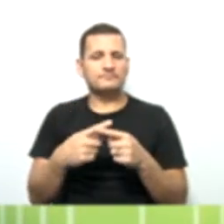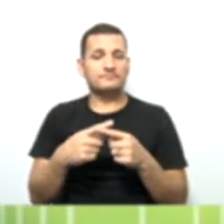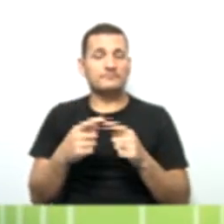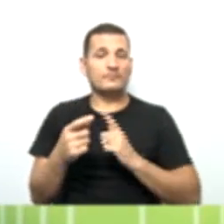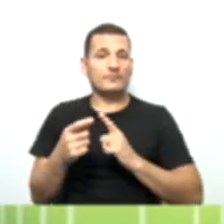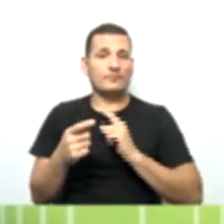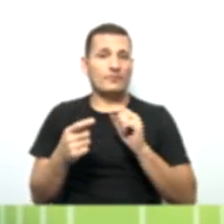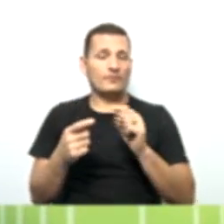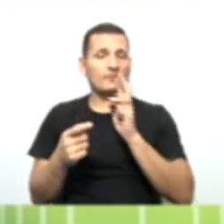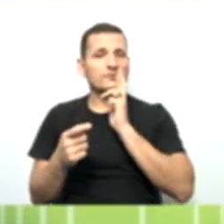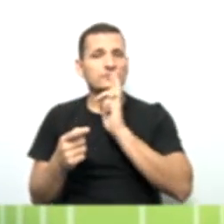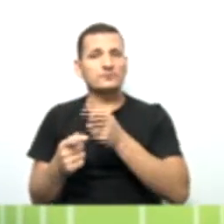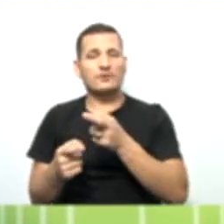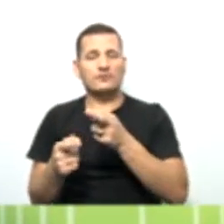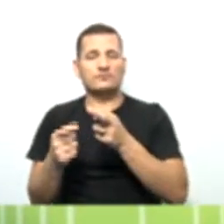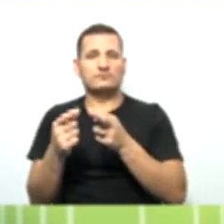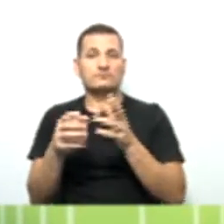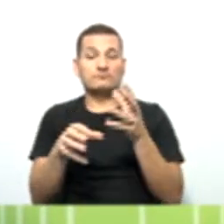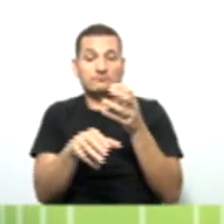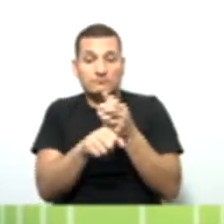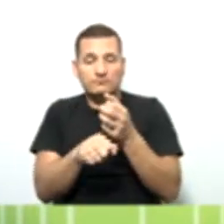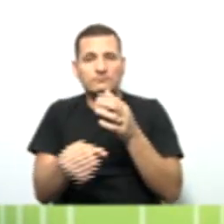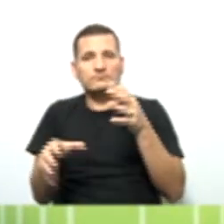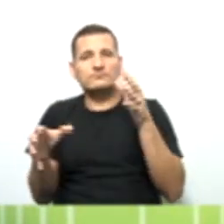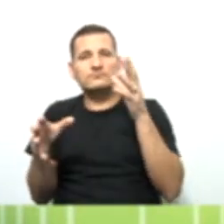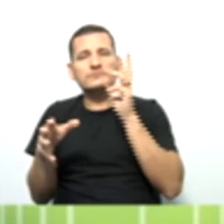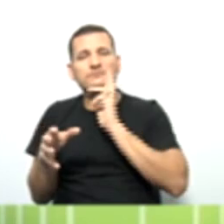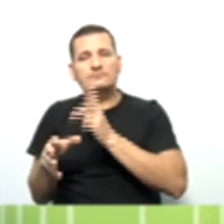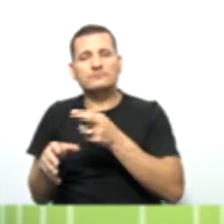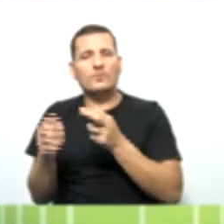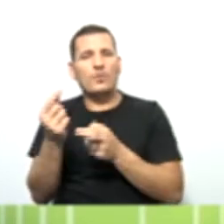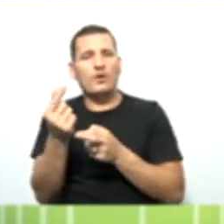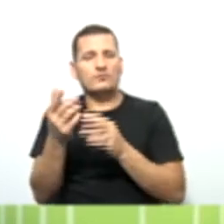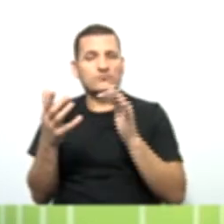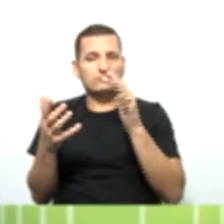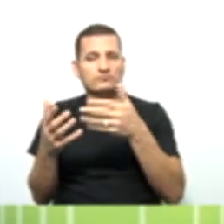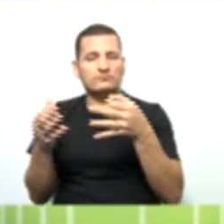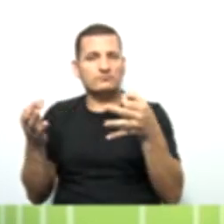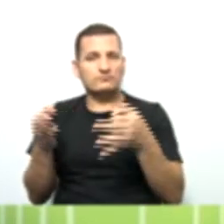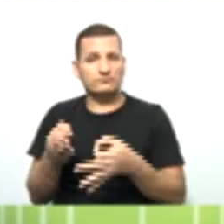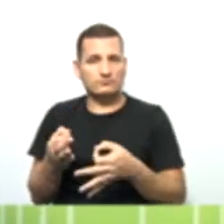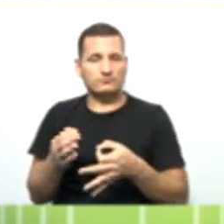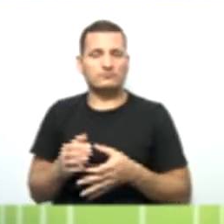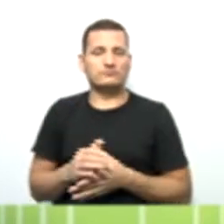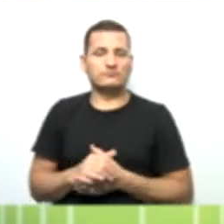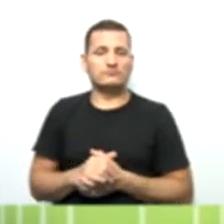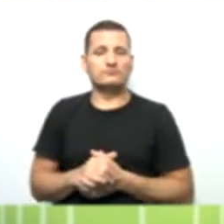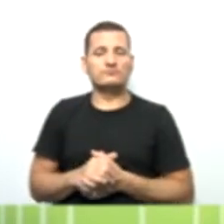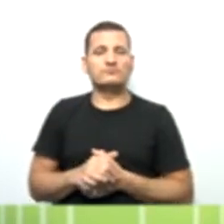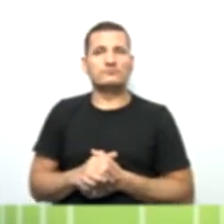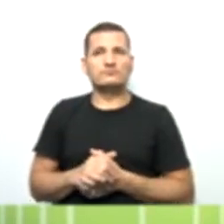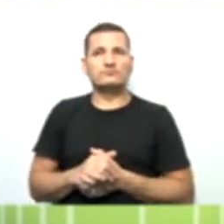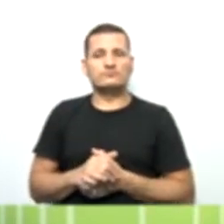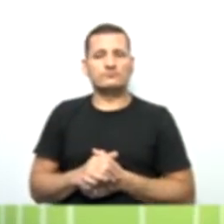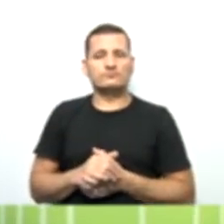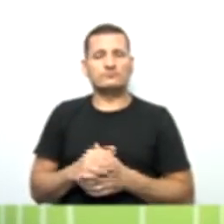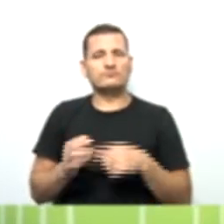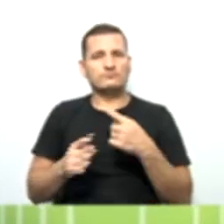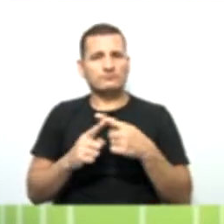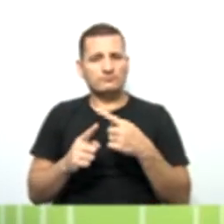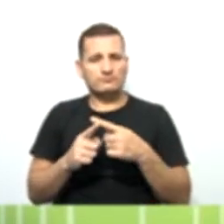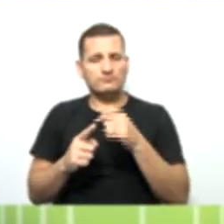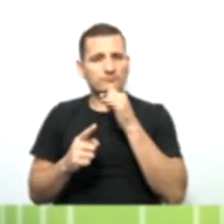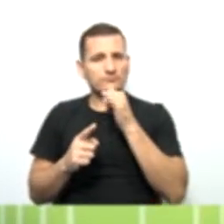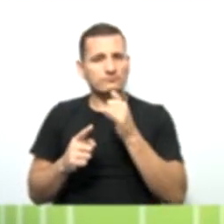resultado do patrimônio líquido correto, né? Porque se foi deixado alguma entrada